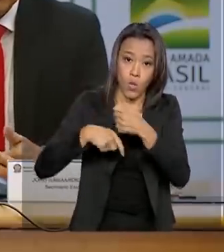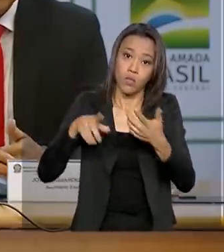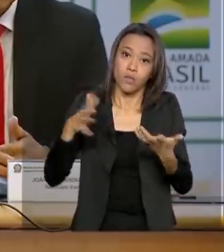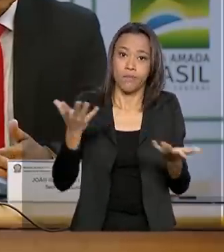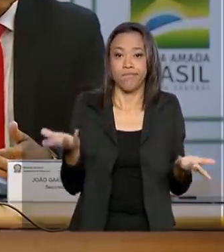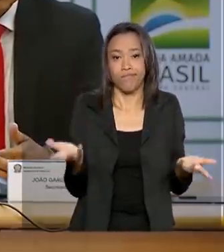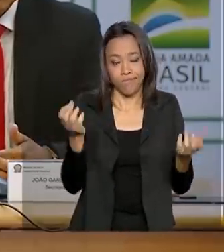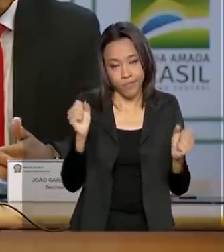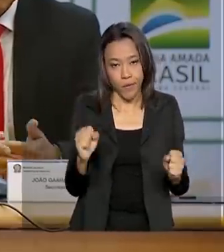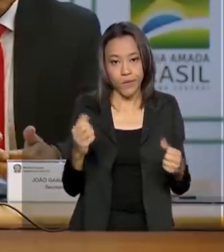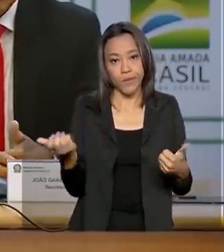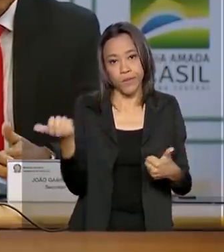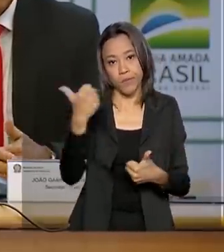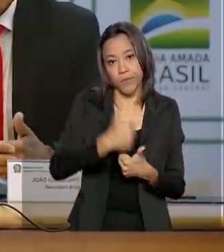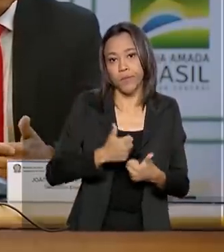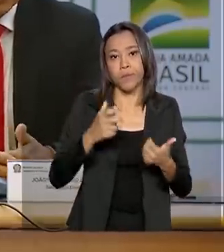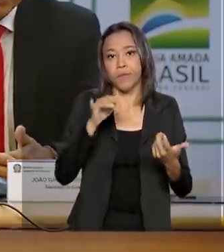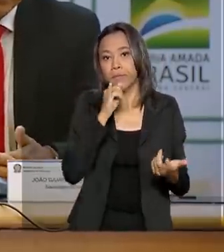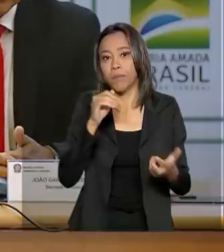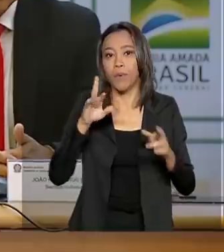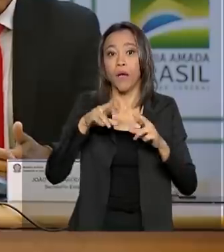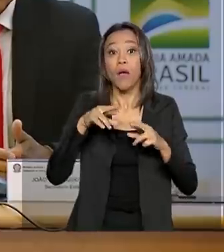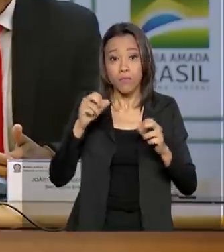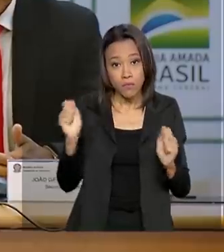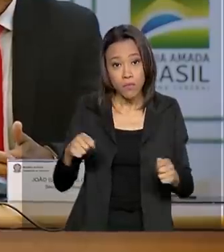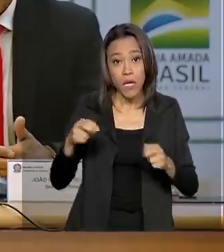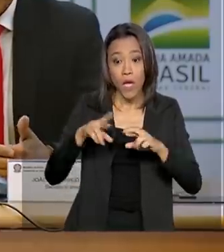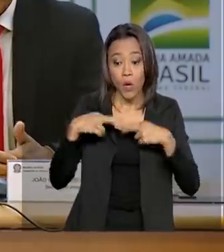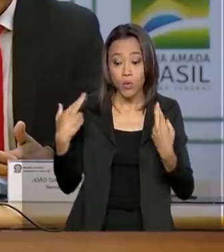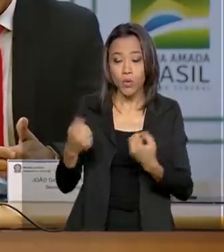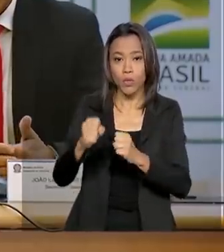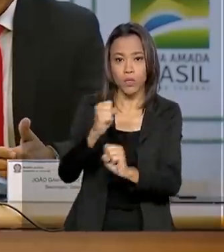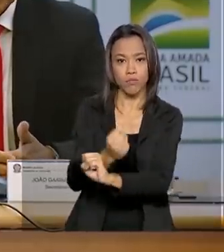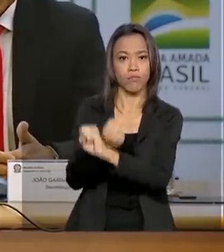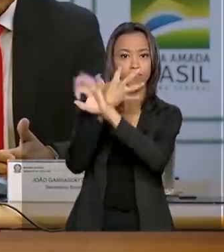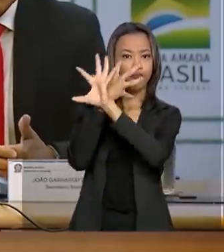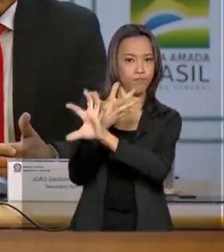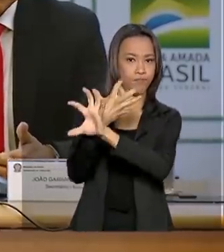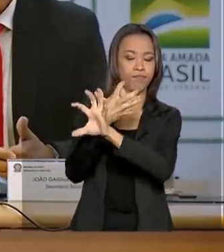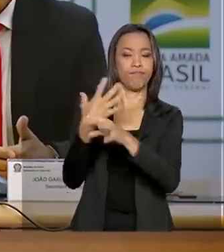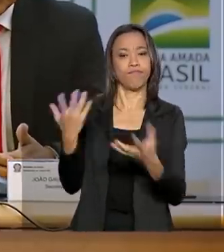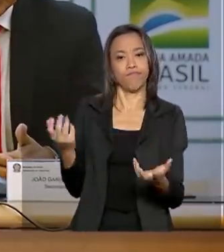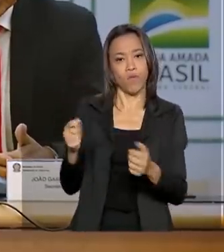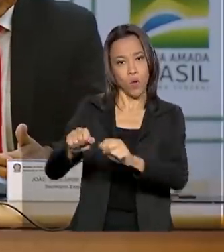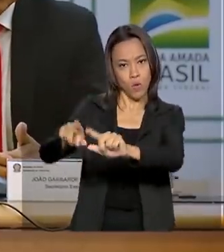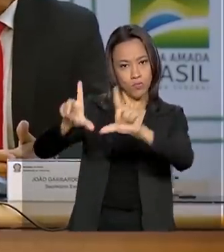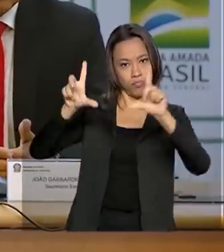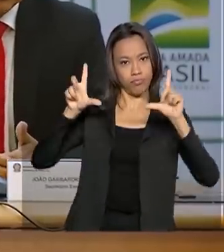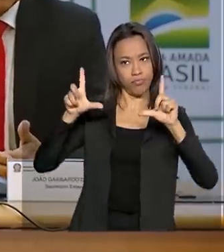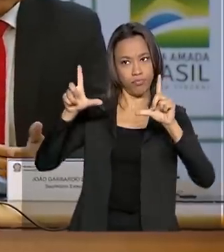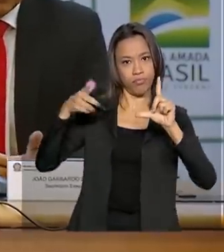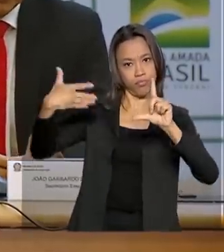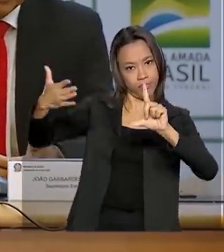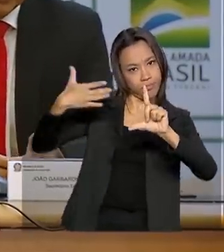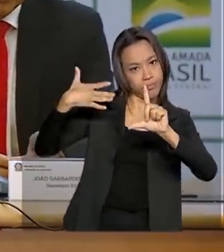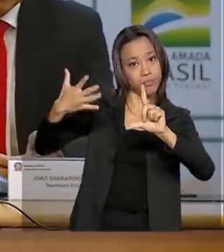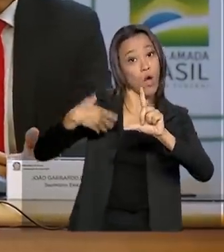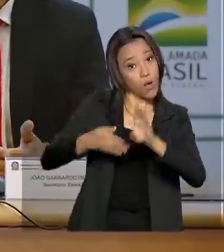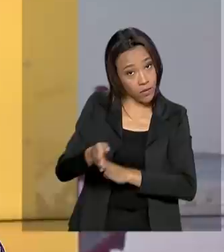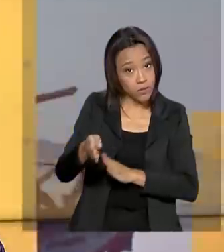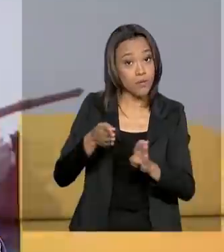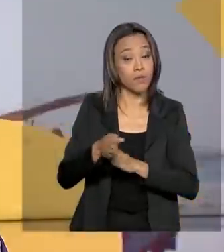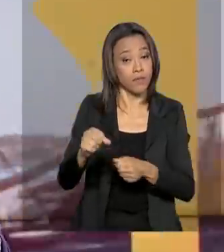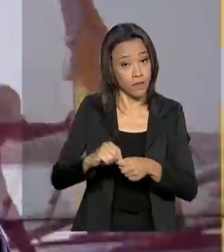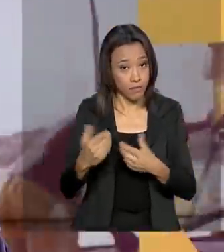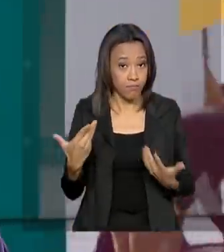substituídas por reuniões virtuais e com a redução da possibilidade da presença física. Nós estamos fazendo essa recomendação.